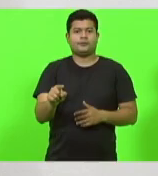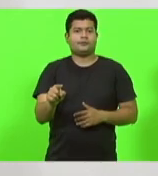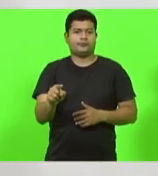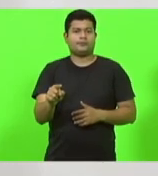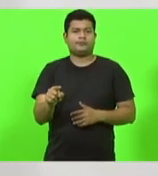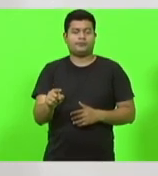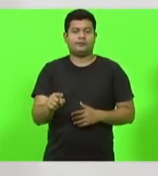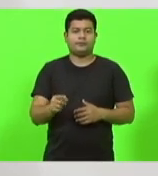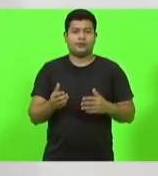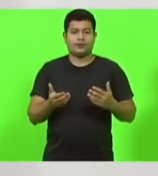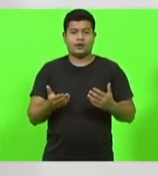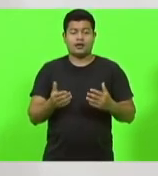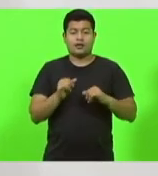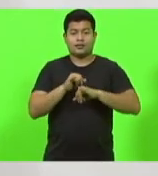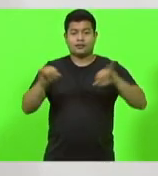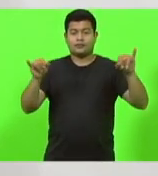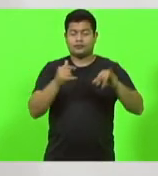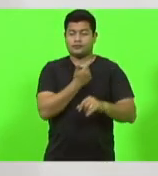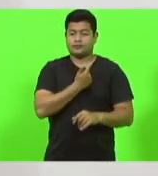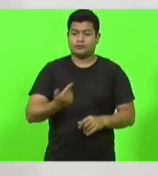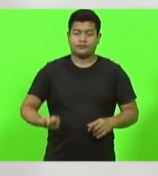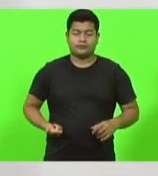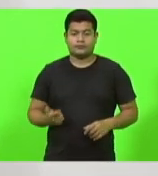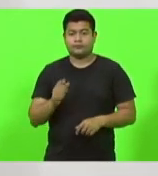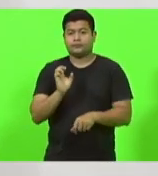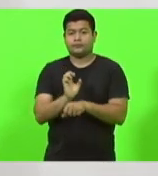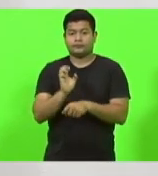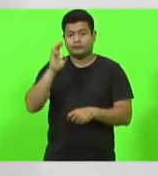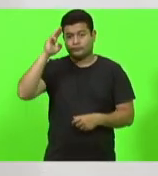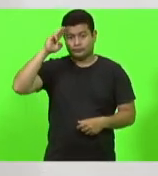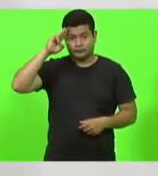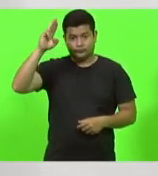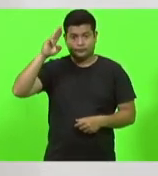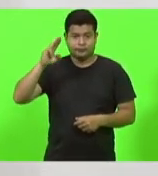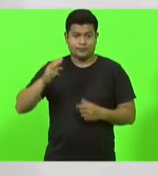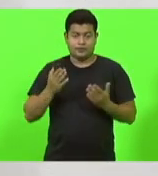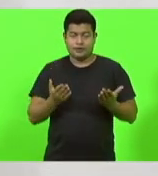pelo governador do Estado, onde contempla